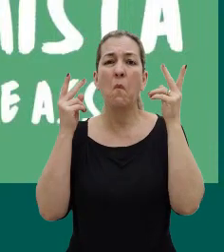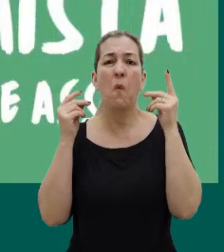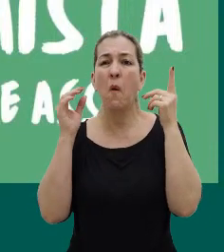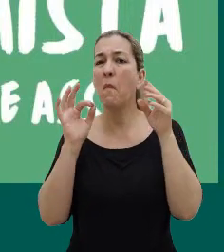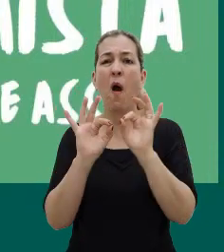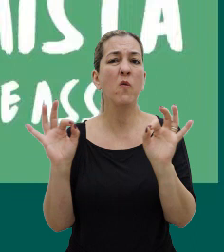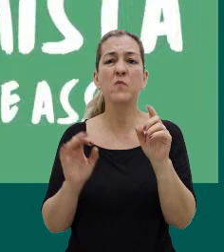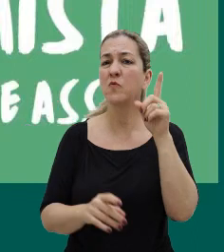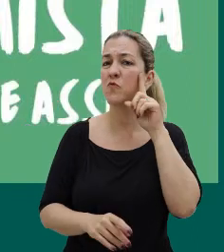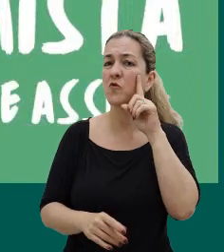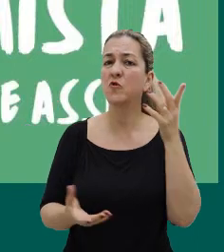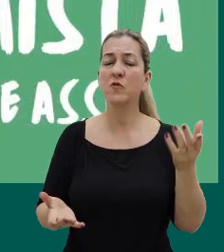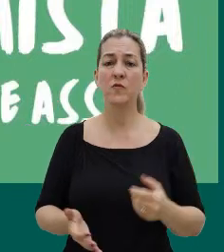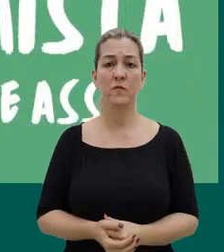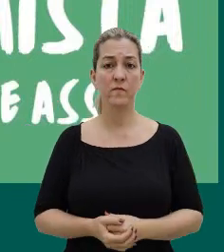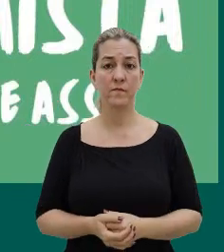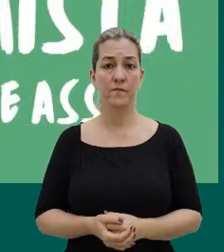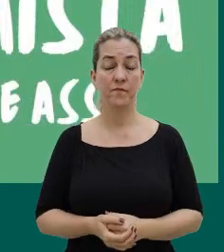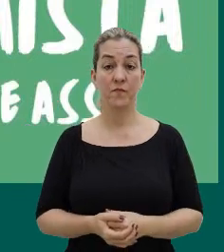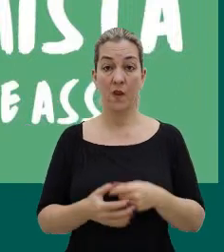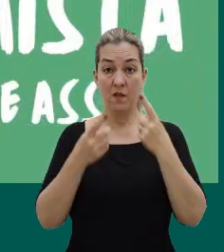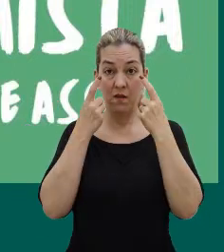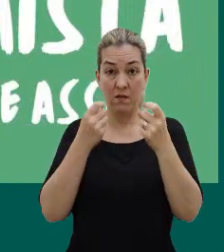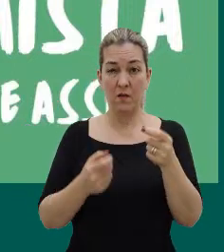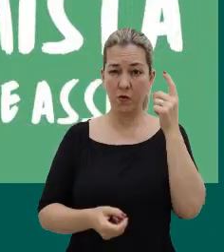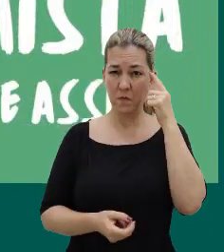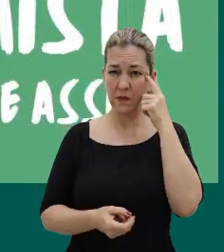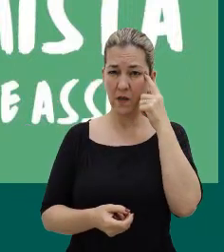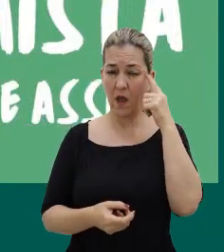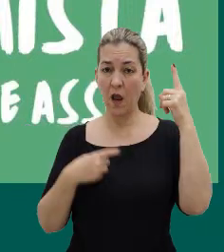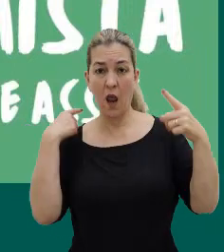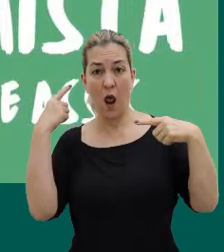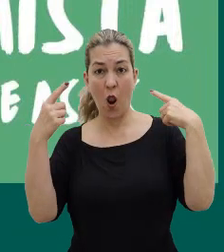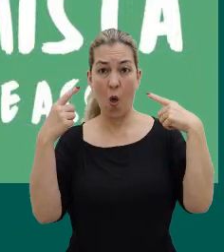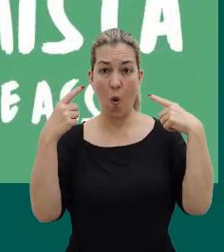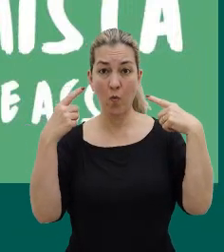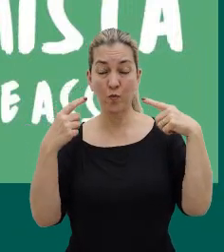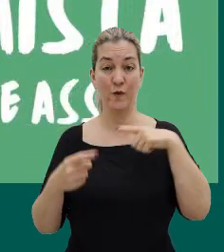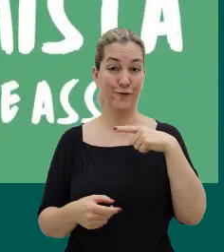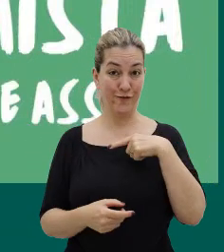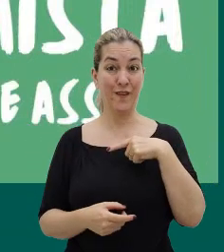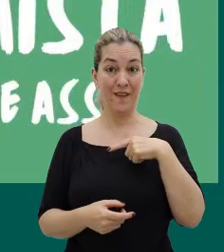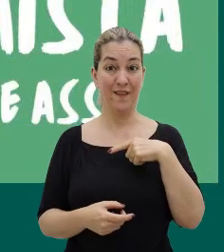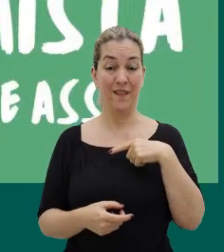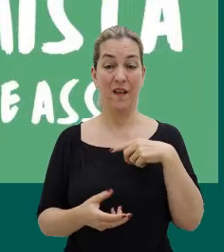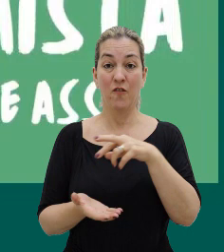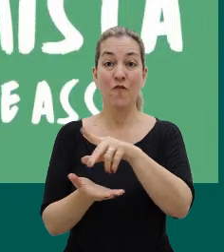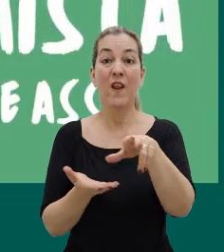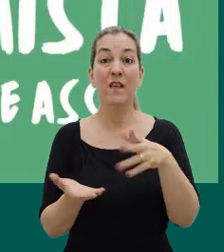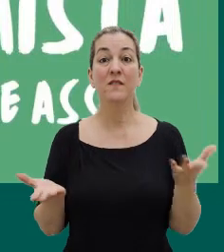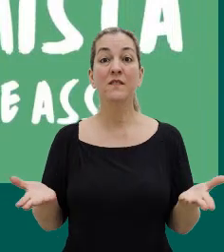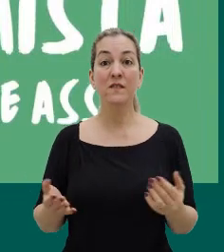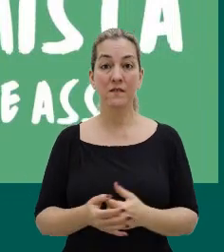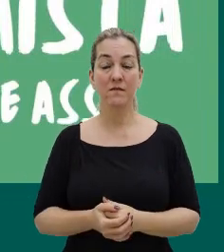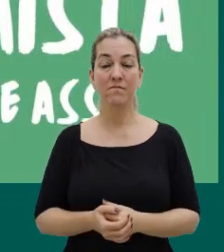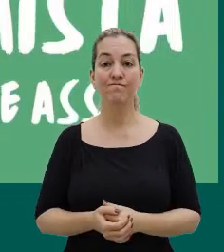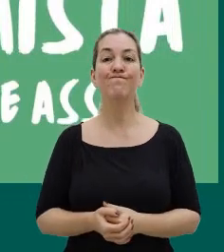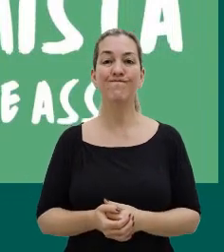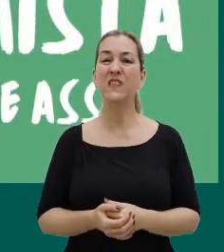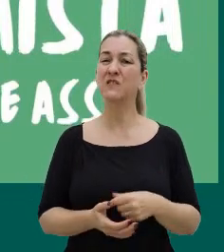dia. E é interessante pensar que é louco a gente ter que lidar com a diferença, né.